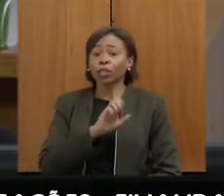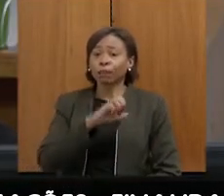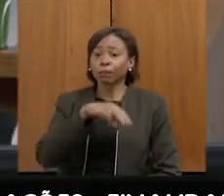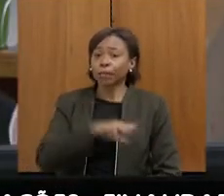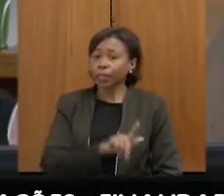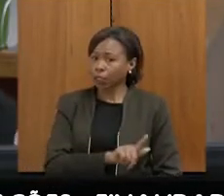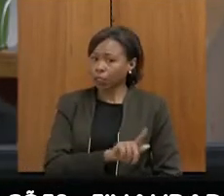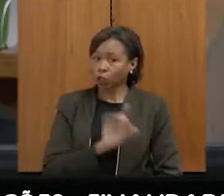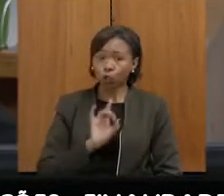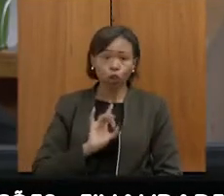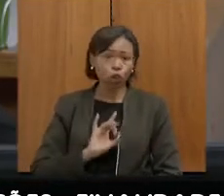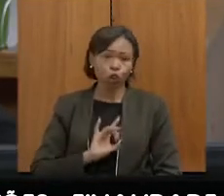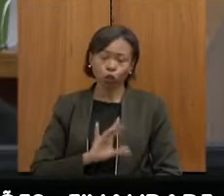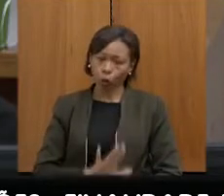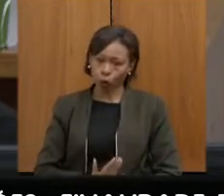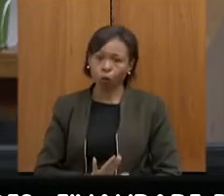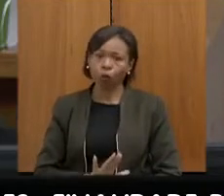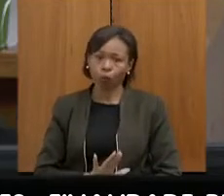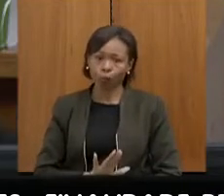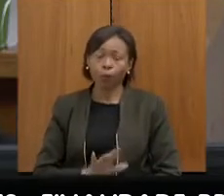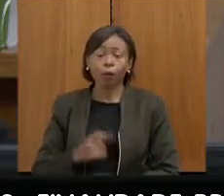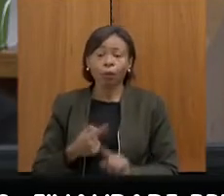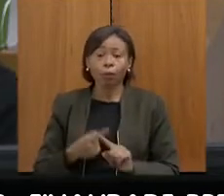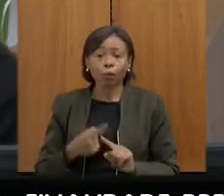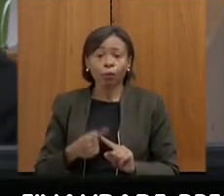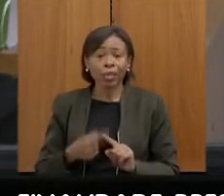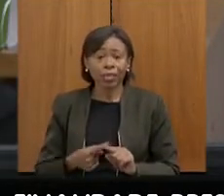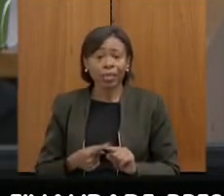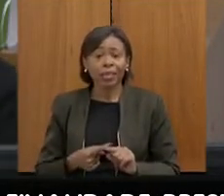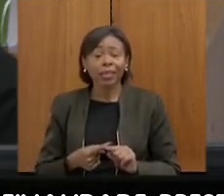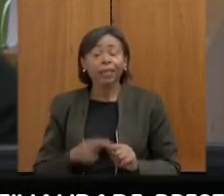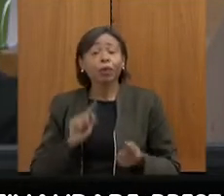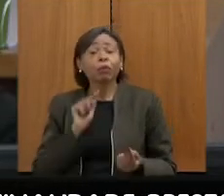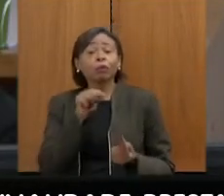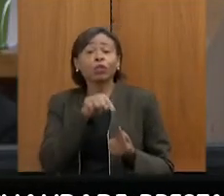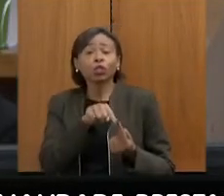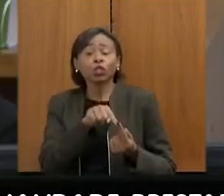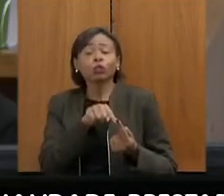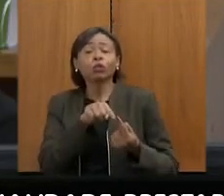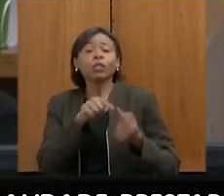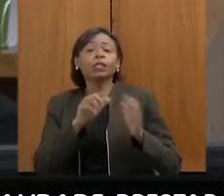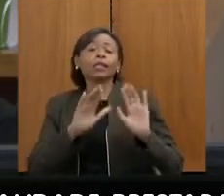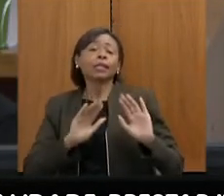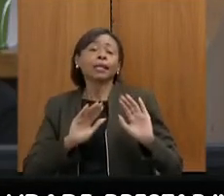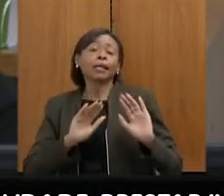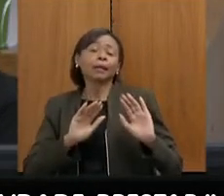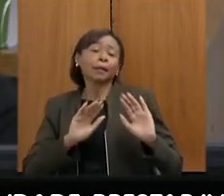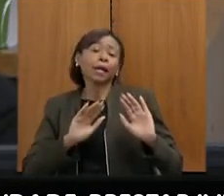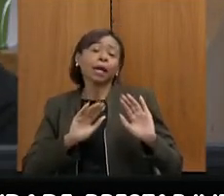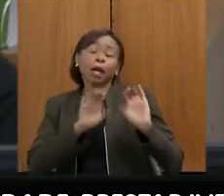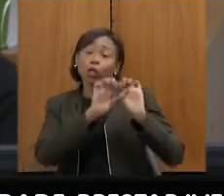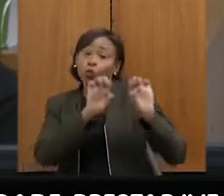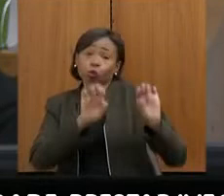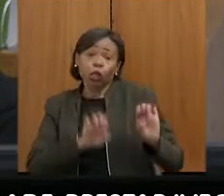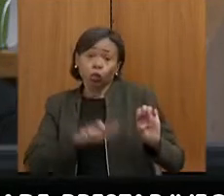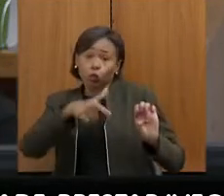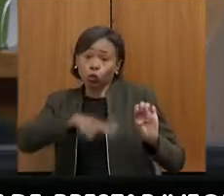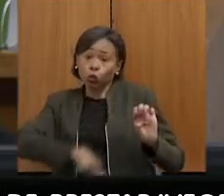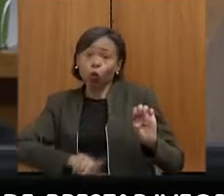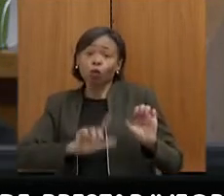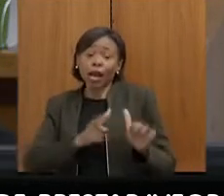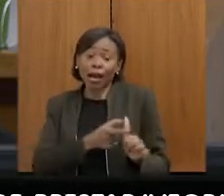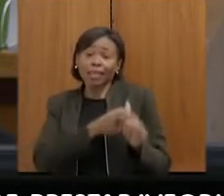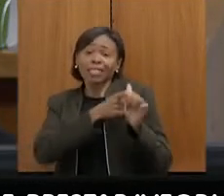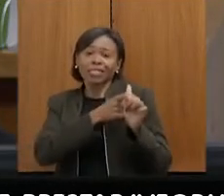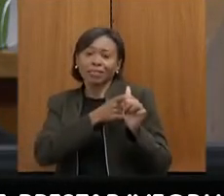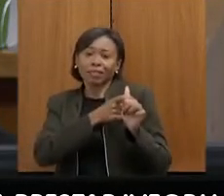Copasa. Apenas Codemig com o objetivo de reestruturar o seu passivo que tem com relação à dívida e